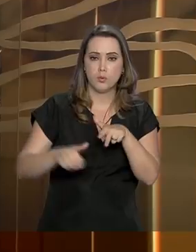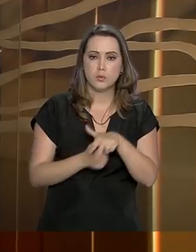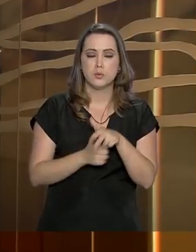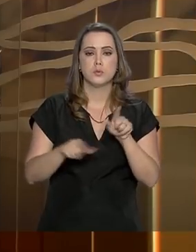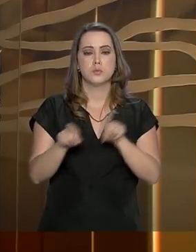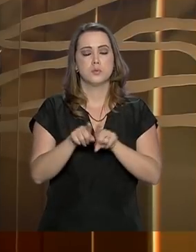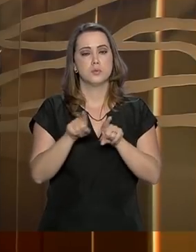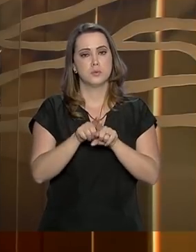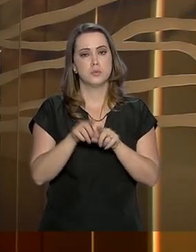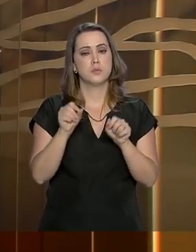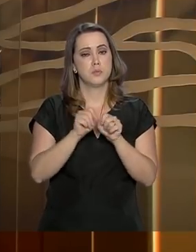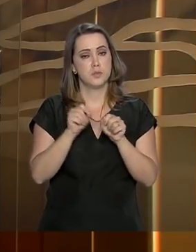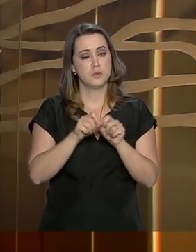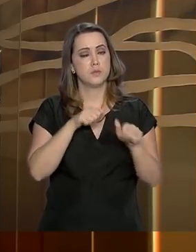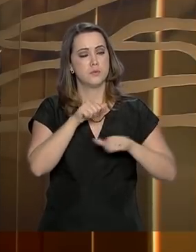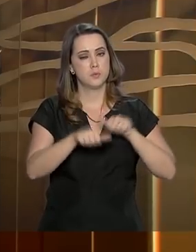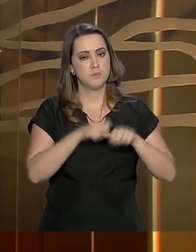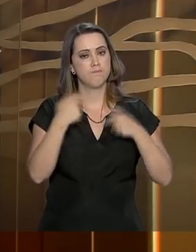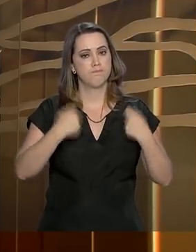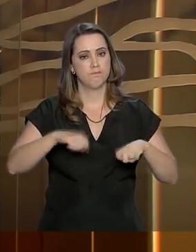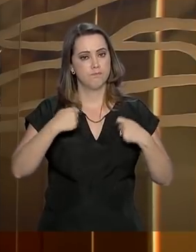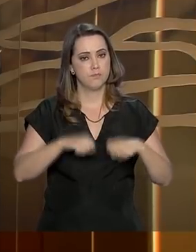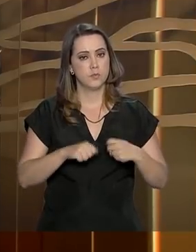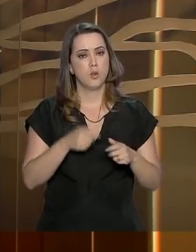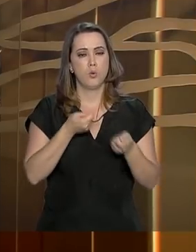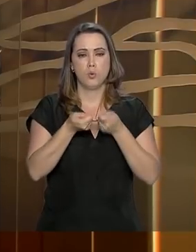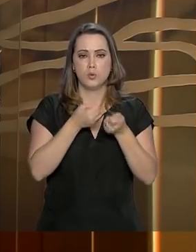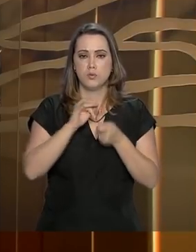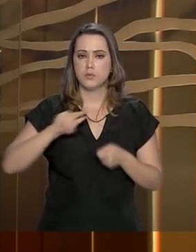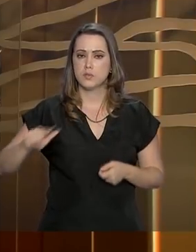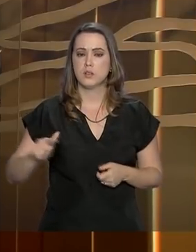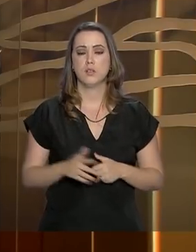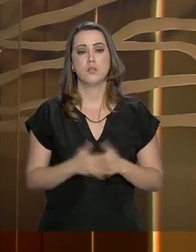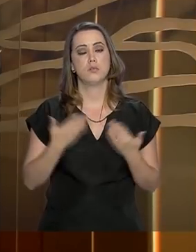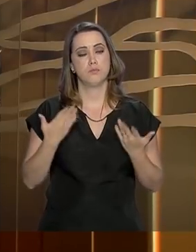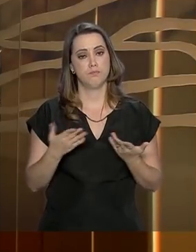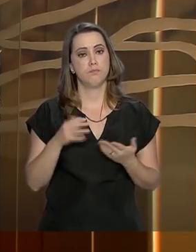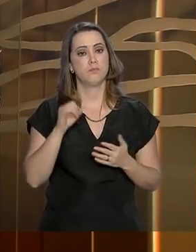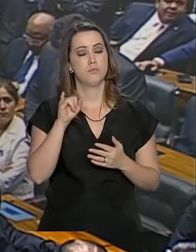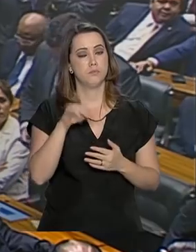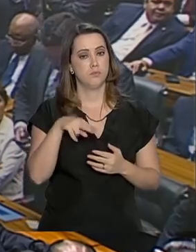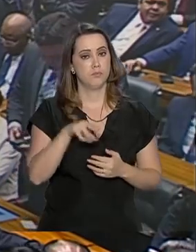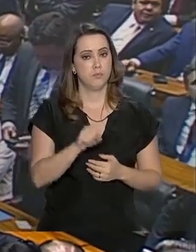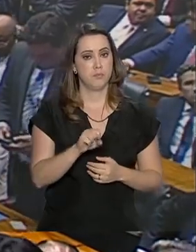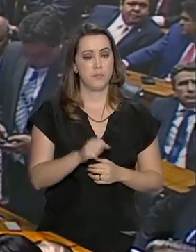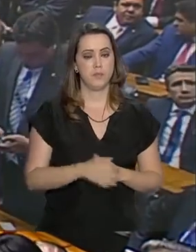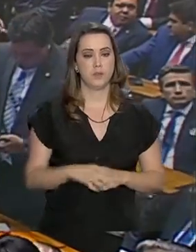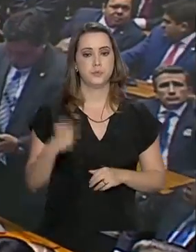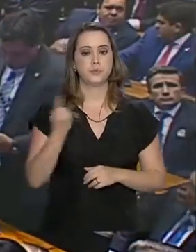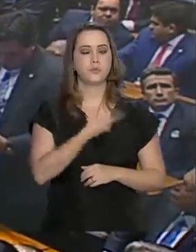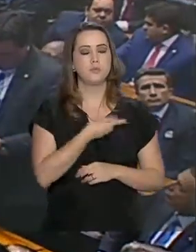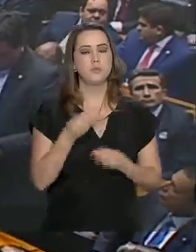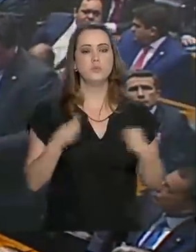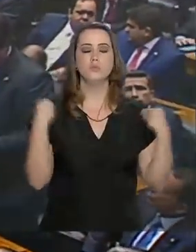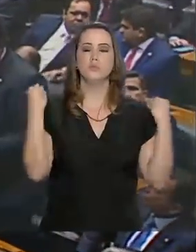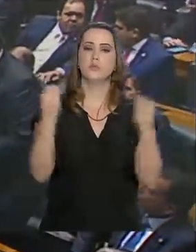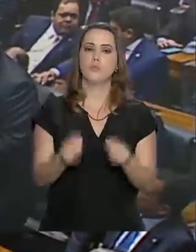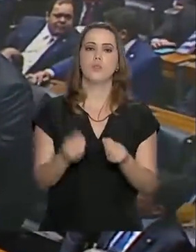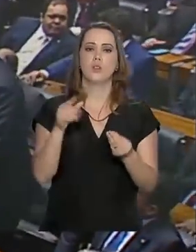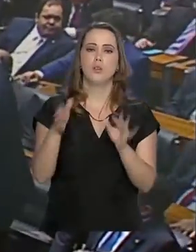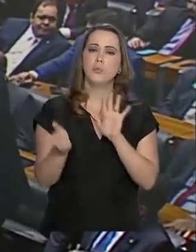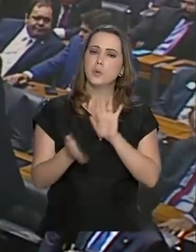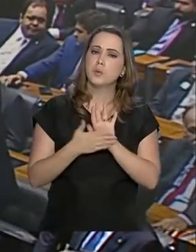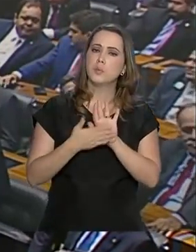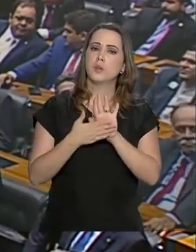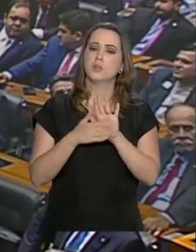além de realizar as reformas necessárias para o ajuste fiscal, como a da Previdência. Estamos concedendo uma